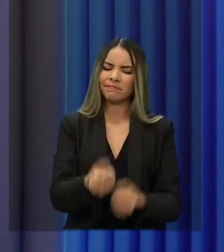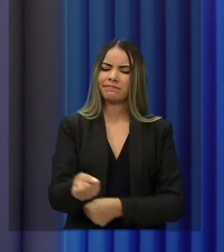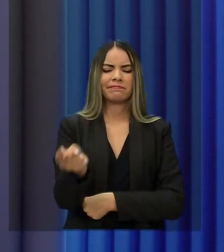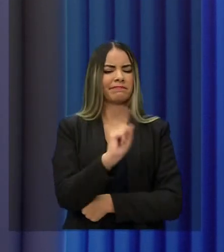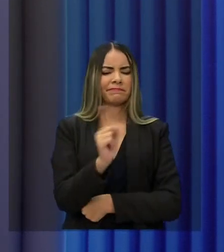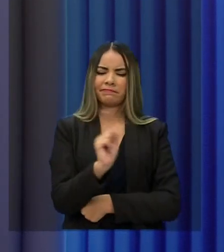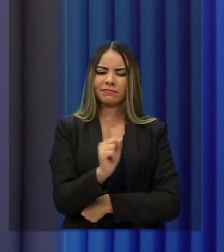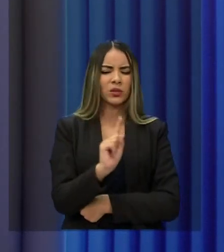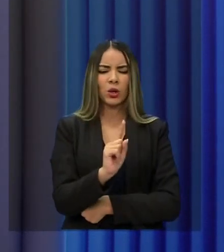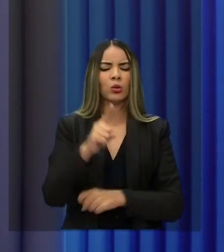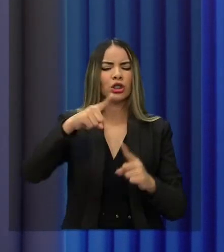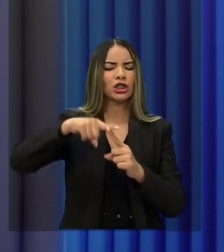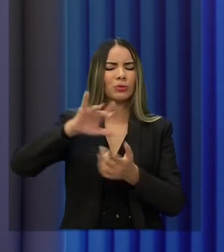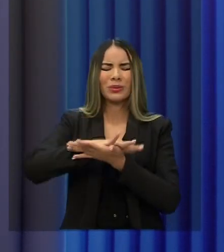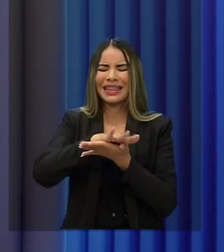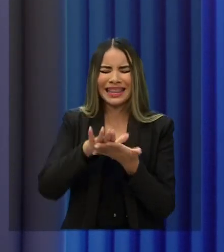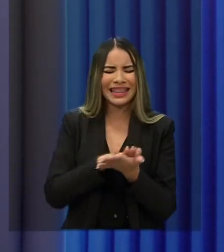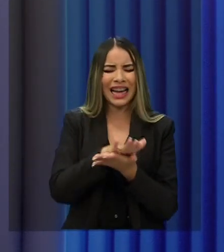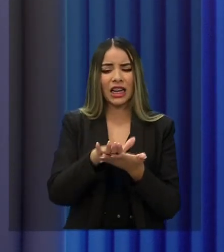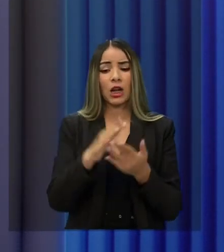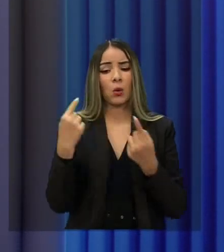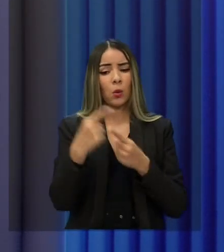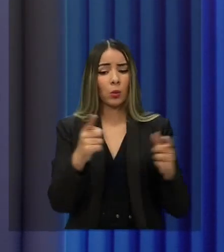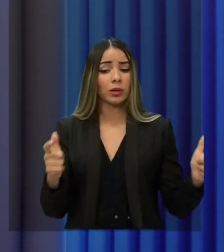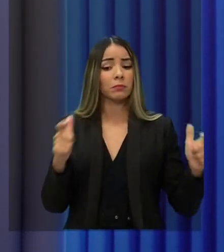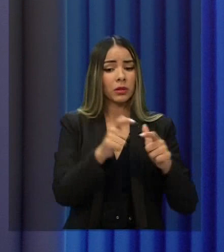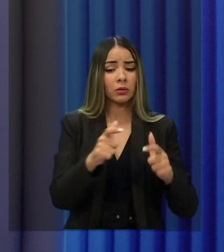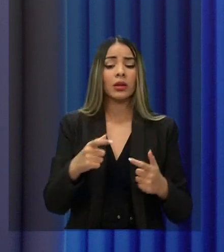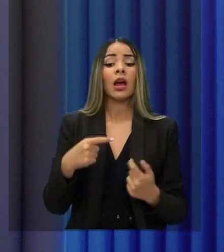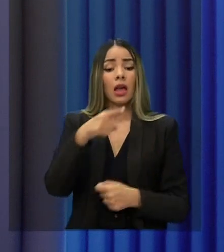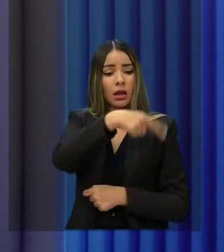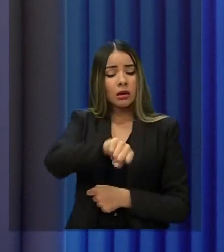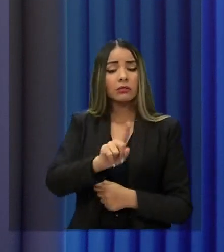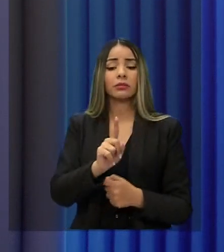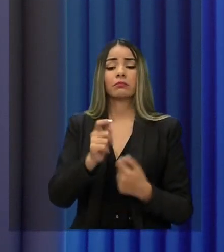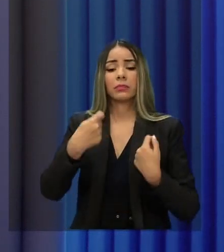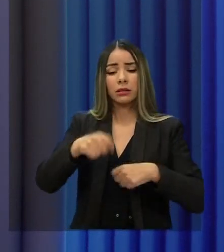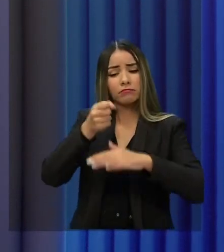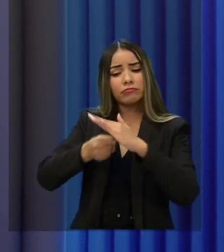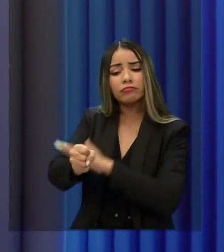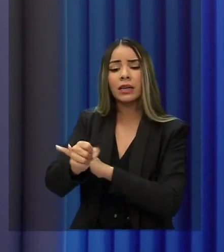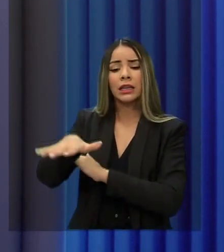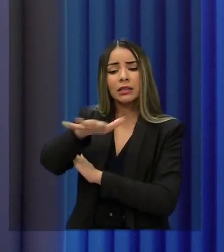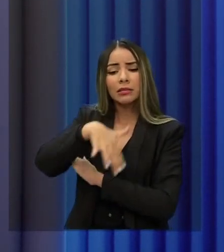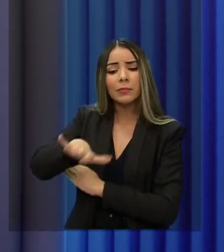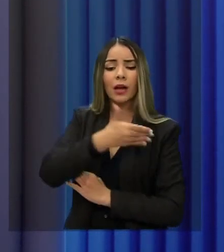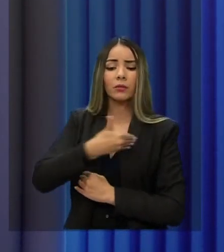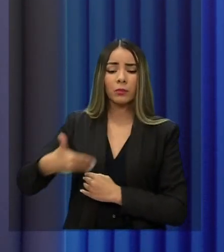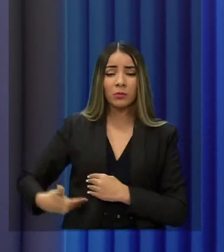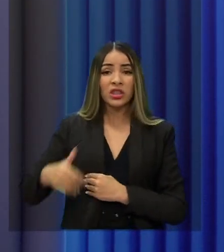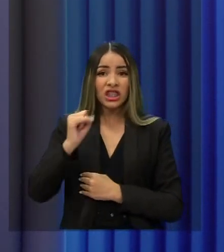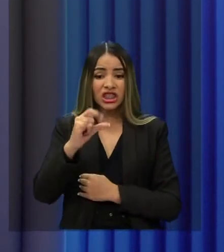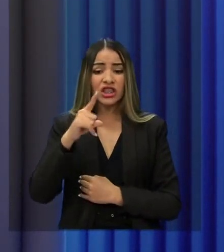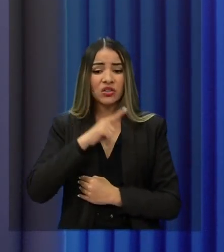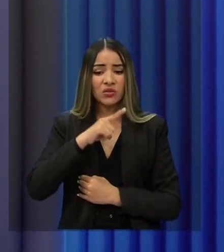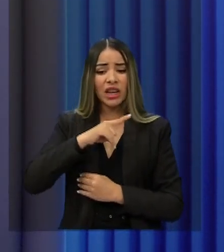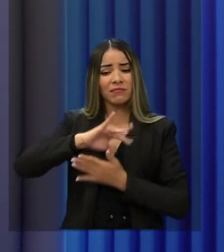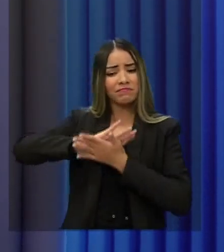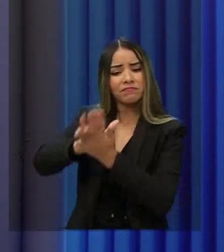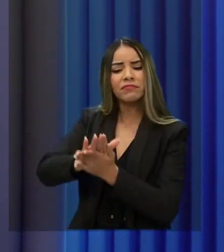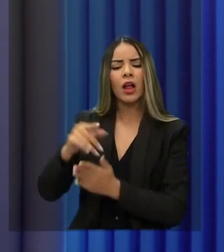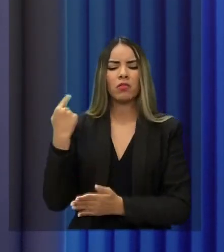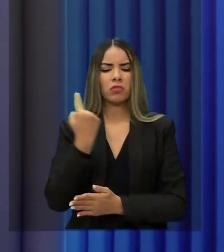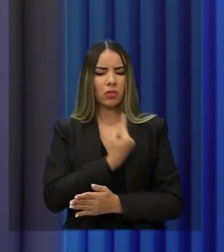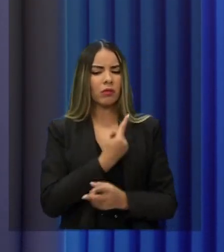de qualquer questão relacionada à minoria. A ocupação dos espaços públicos deve ser respeitada e qualquer tipo de discriminação vai ser identificada por